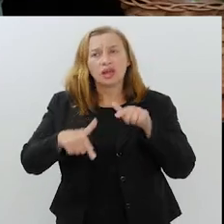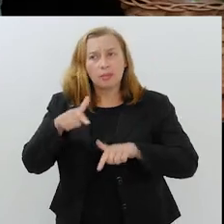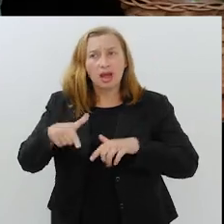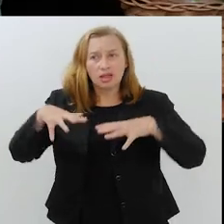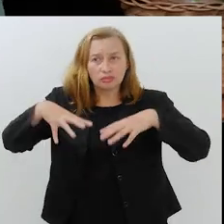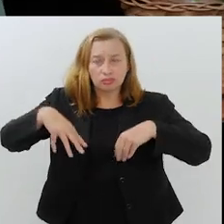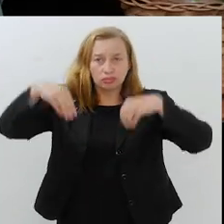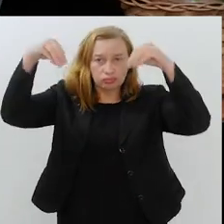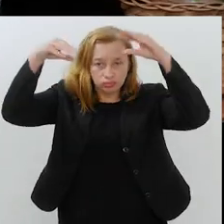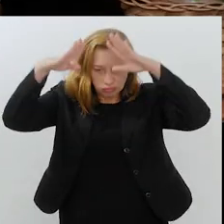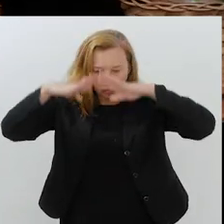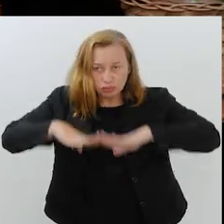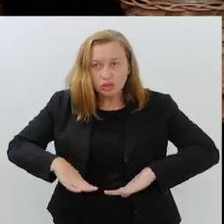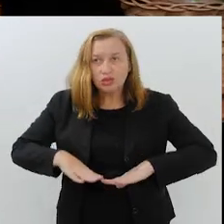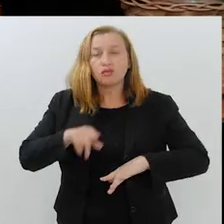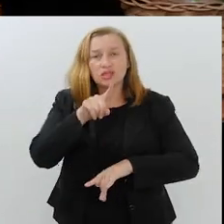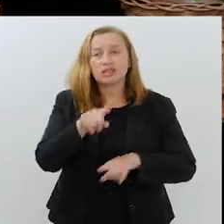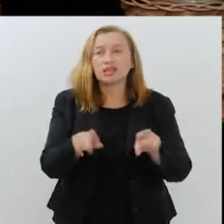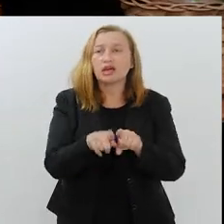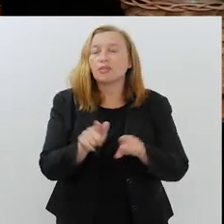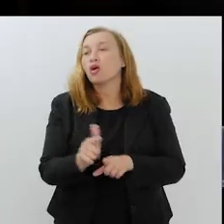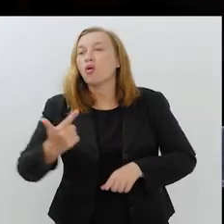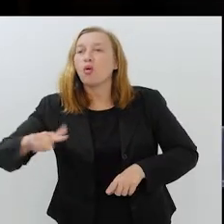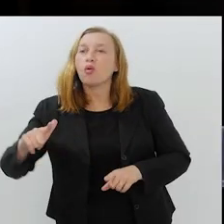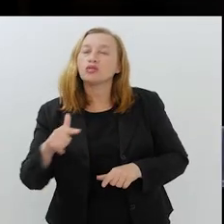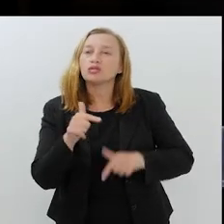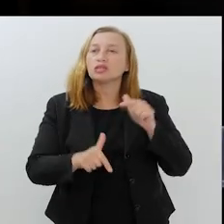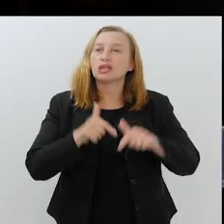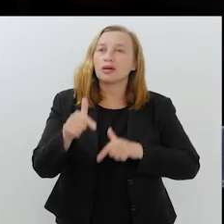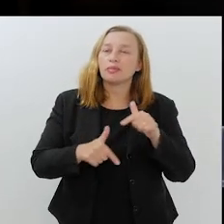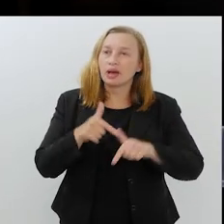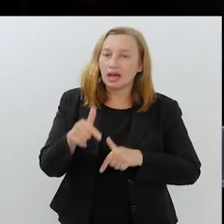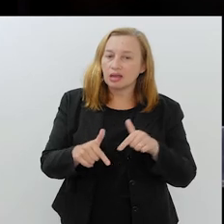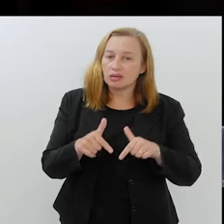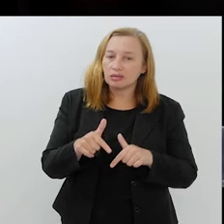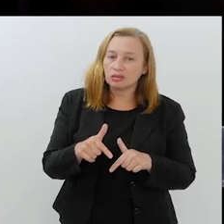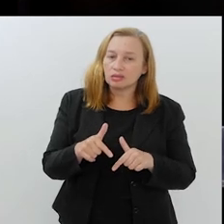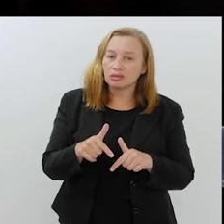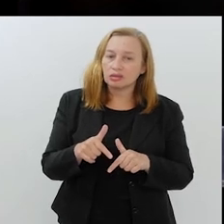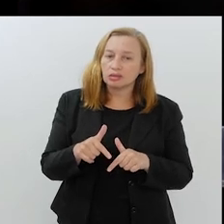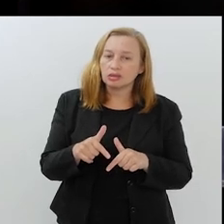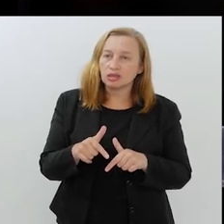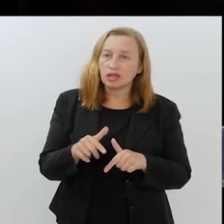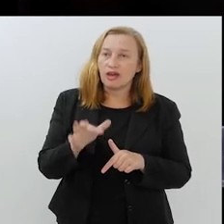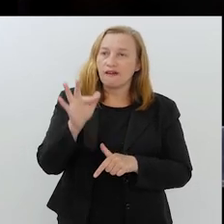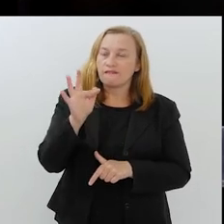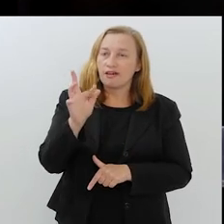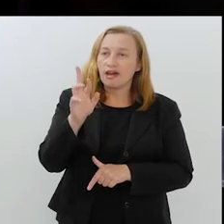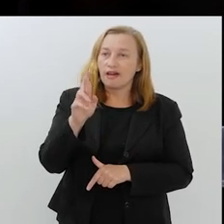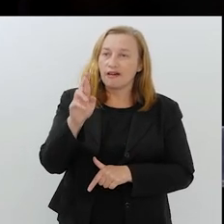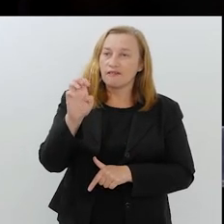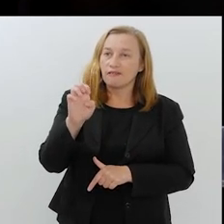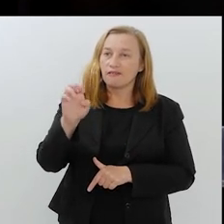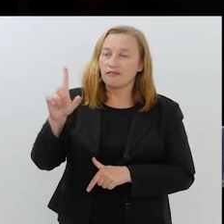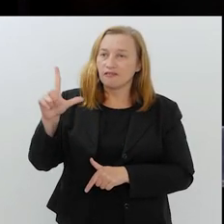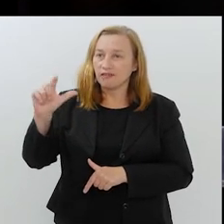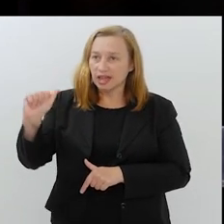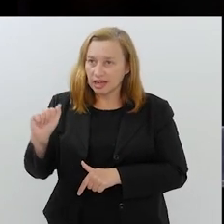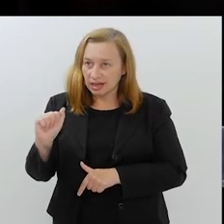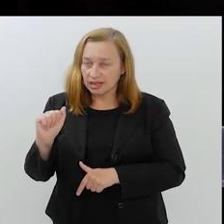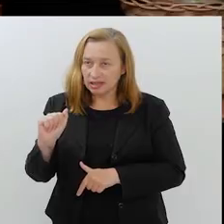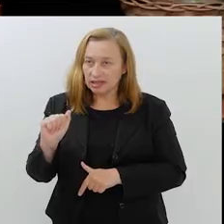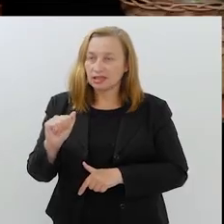lá da Mesquita, você também faz outros trabalhos que é o que nós chamamos de frila na nossa profissão, correto? Exatamente.